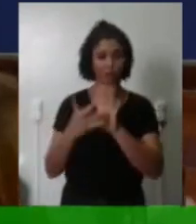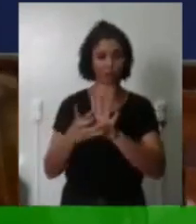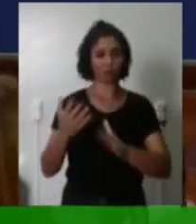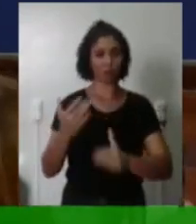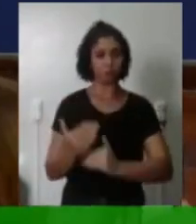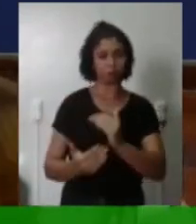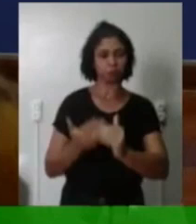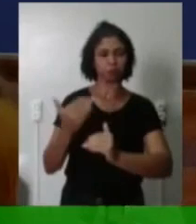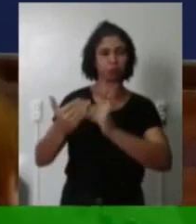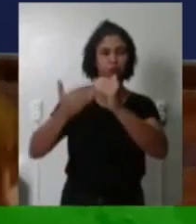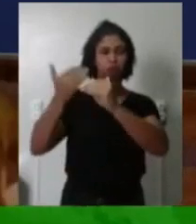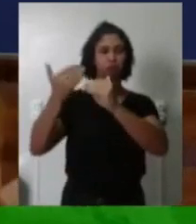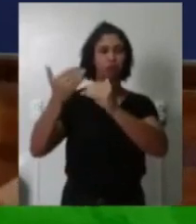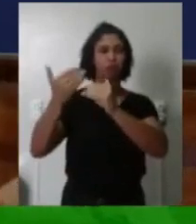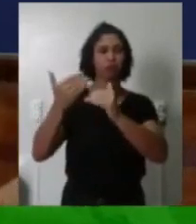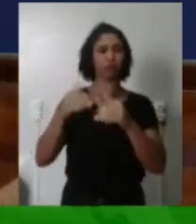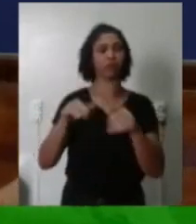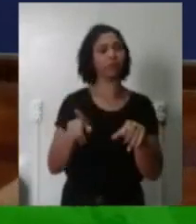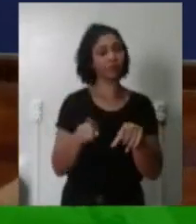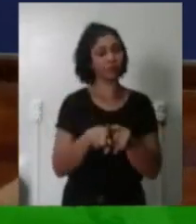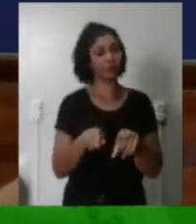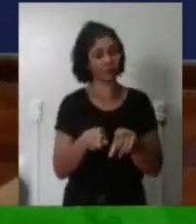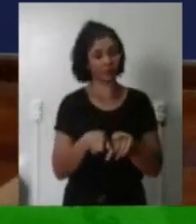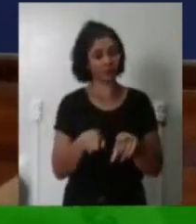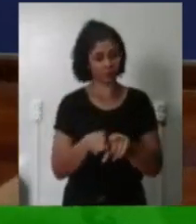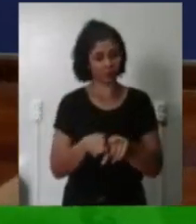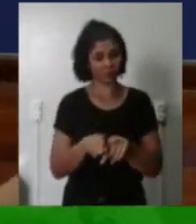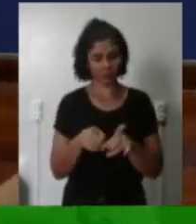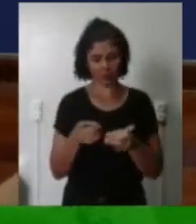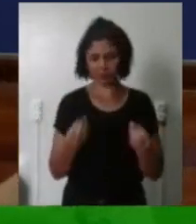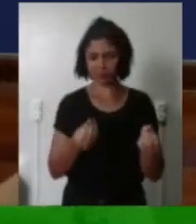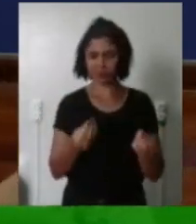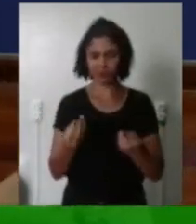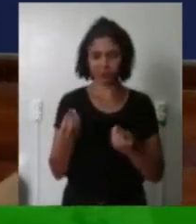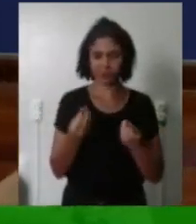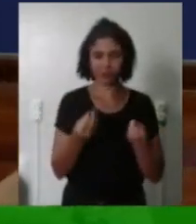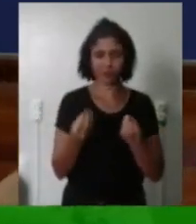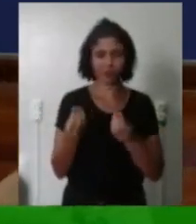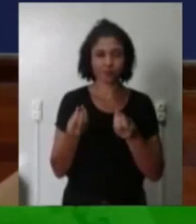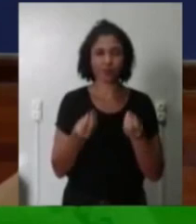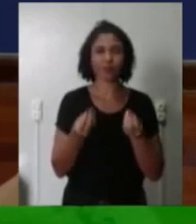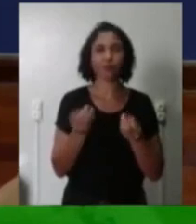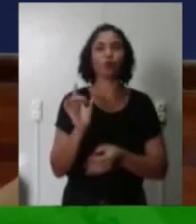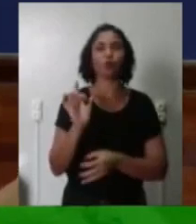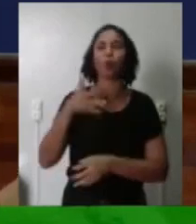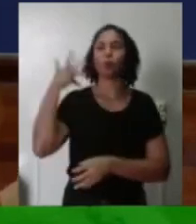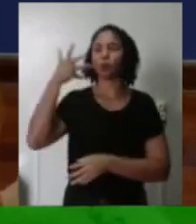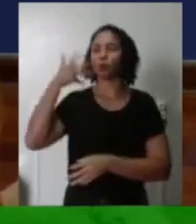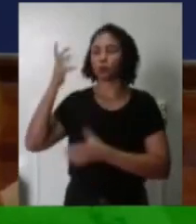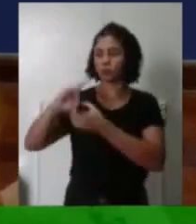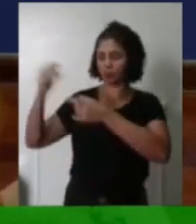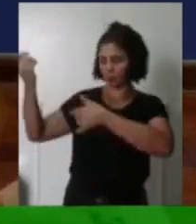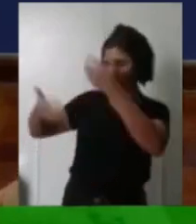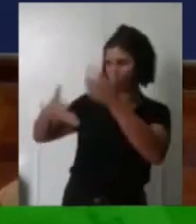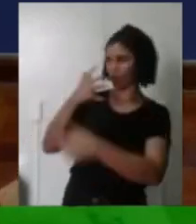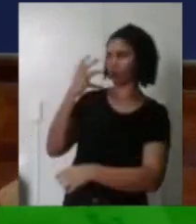Mas muito mais do que se encantar com o discurso democrático A